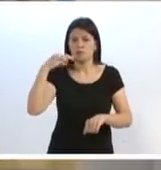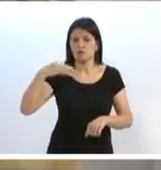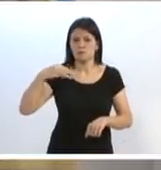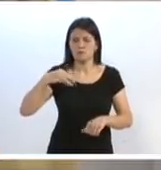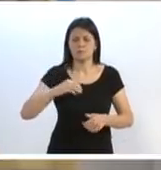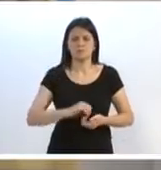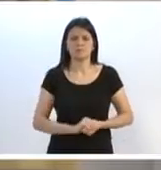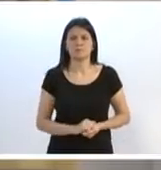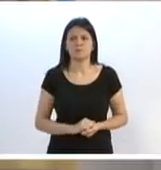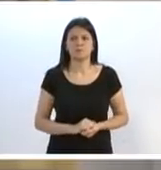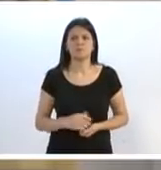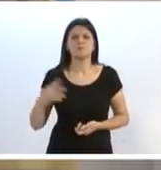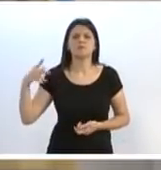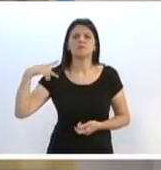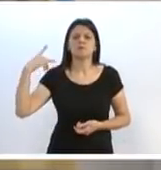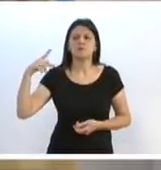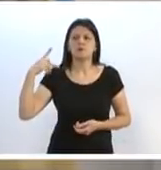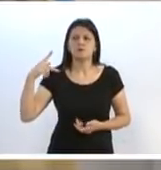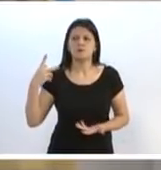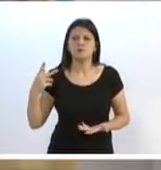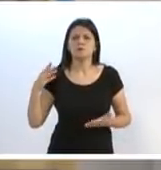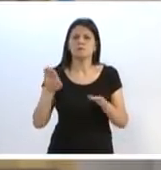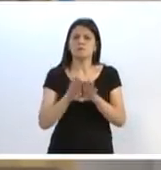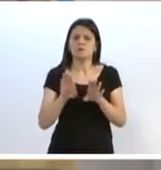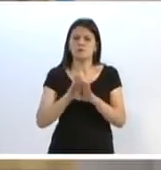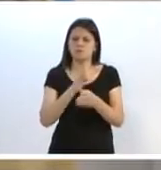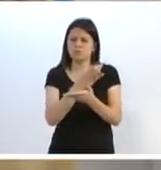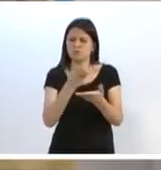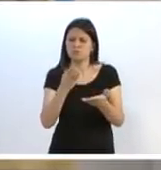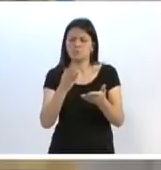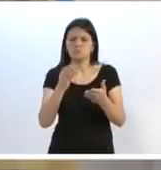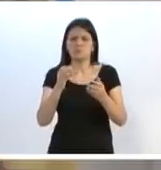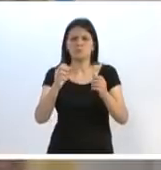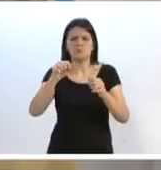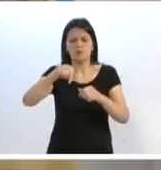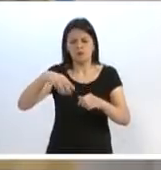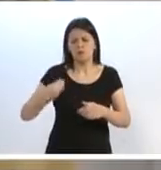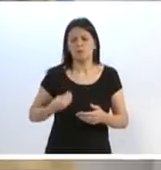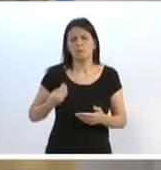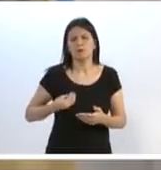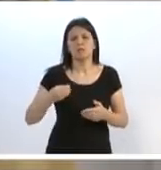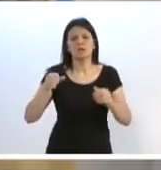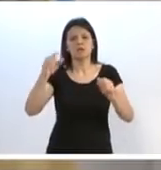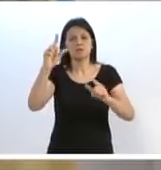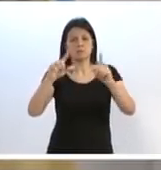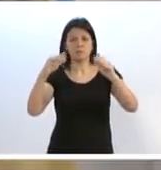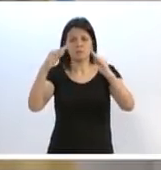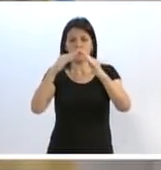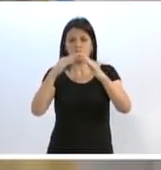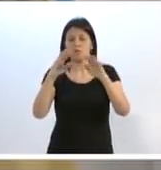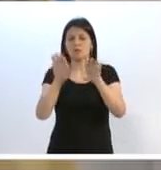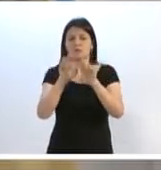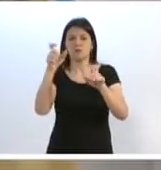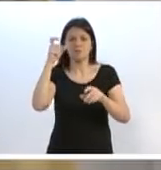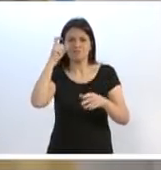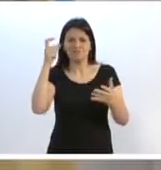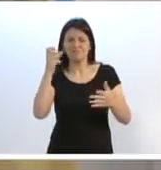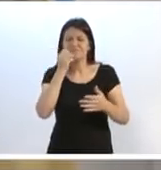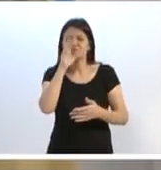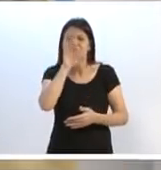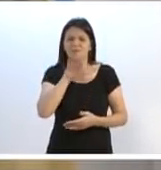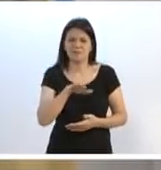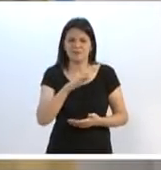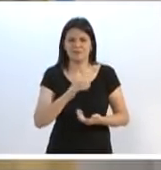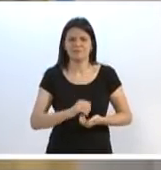Vereador Marcelo Lanzarim, senhores vereadores, o público que nos assiste aqui e em casa através do meio de comunicação, boa tarde.